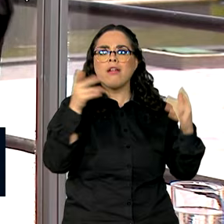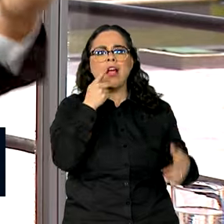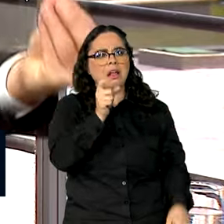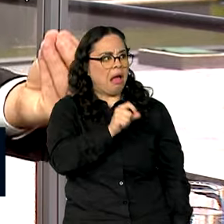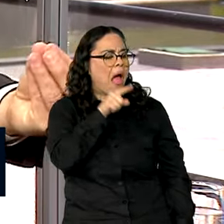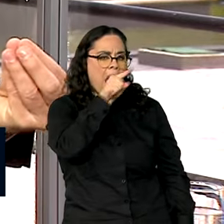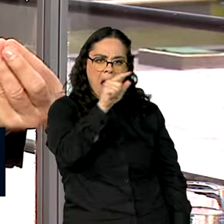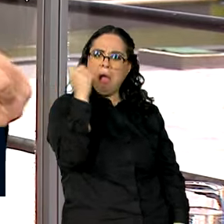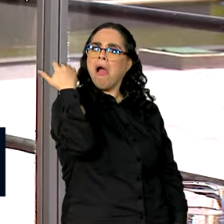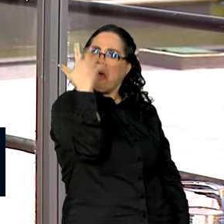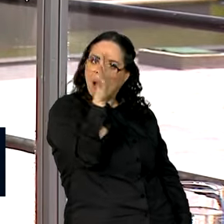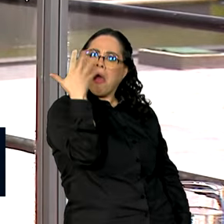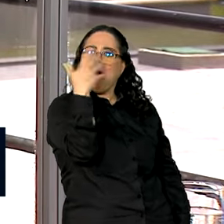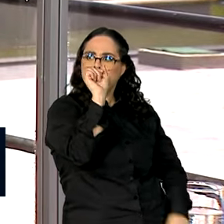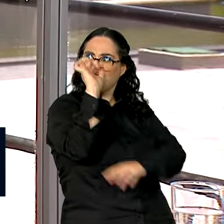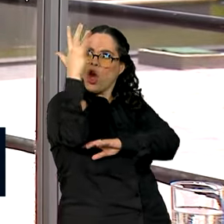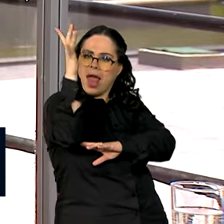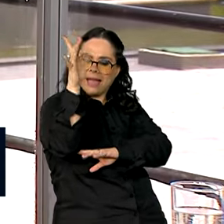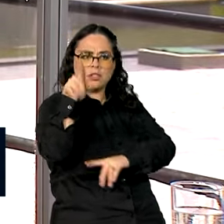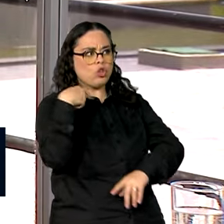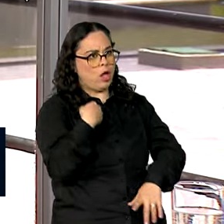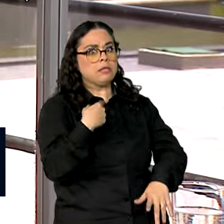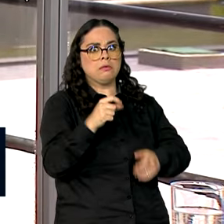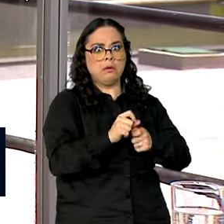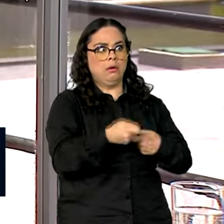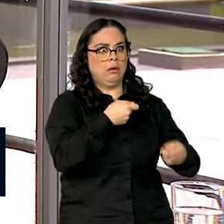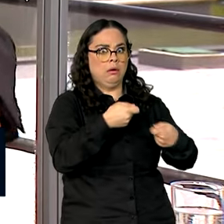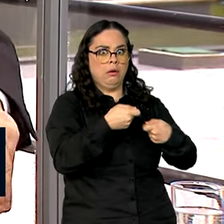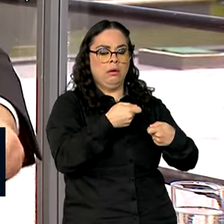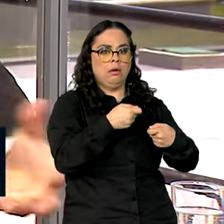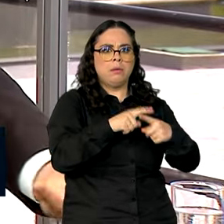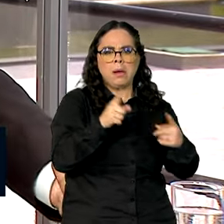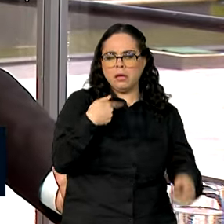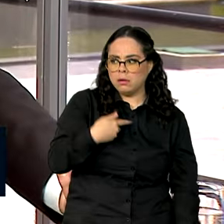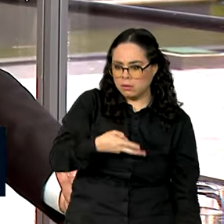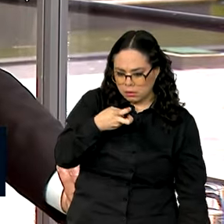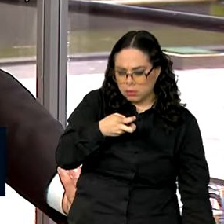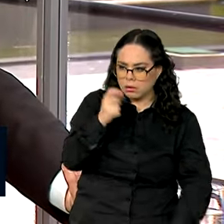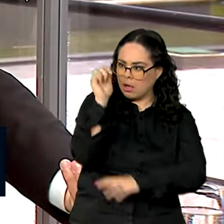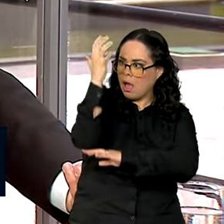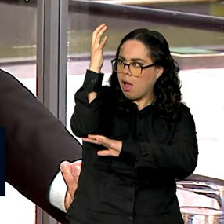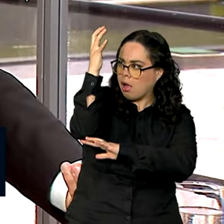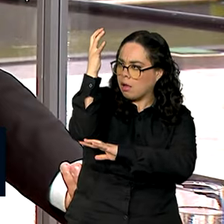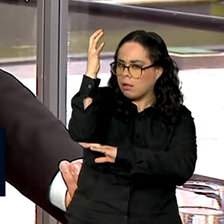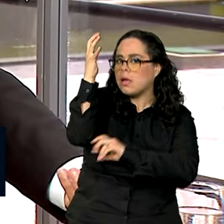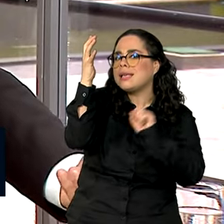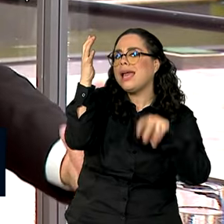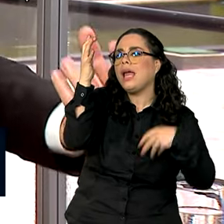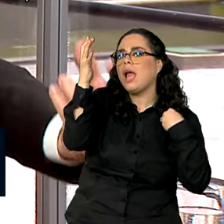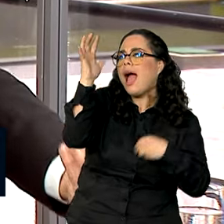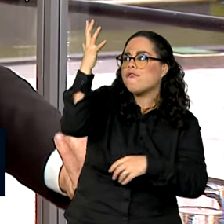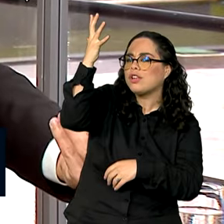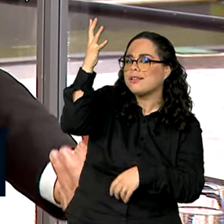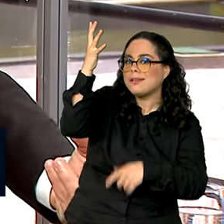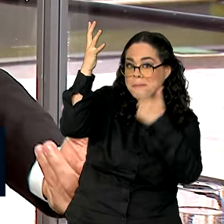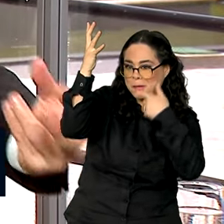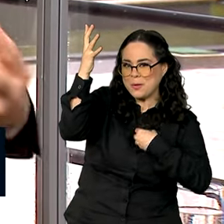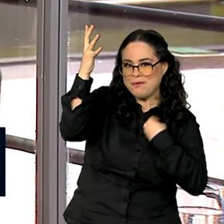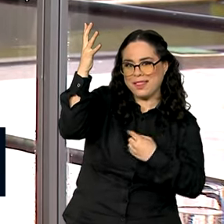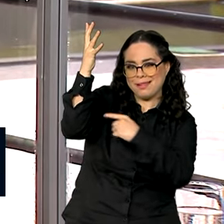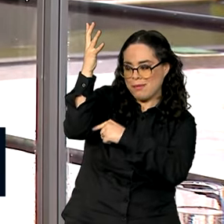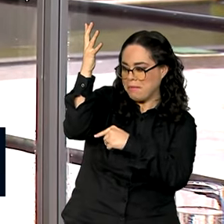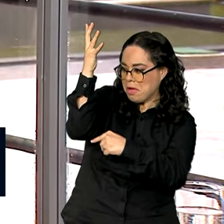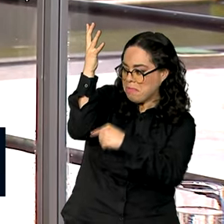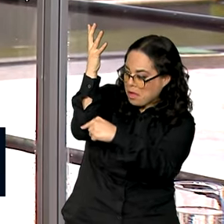essas florestas e nós temos que mantê-las. Porém, nós temos que reconhecer que debaixo delas tem gente. Gente que precisa ser